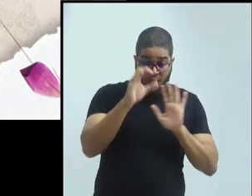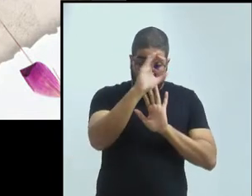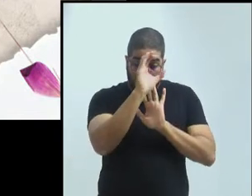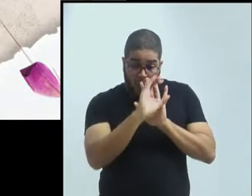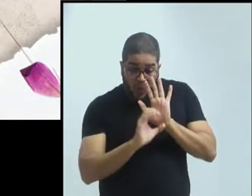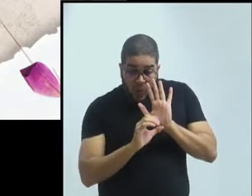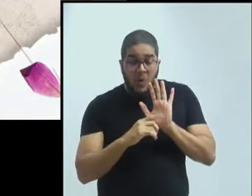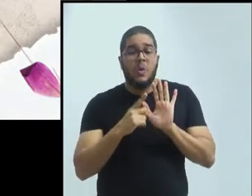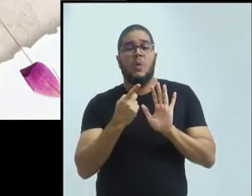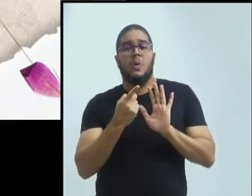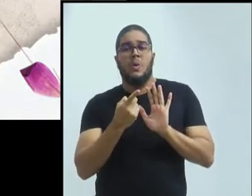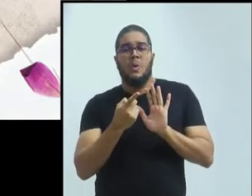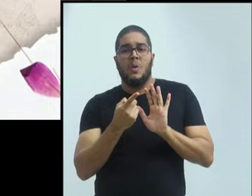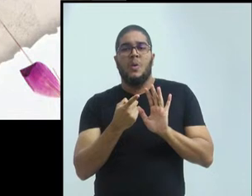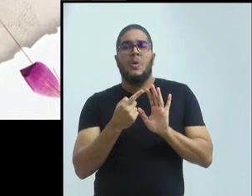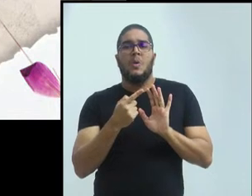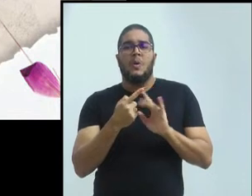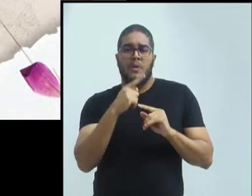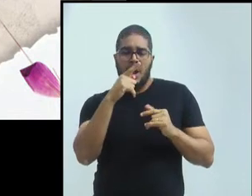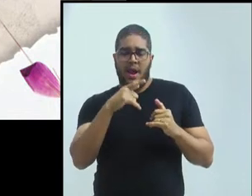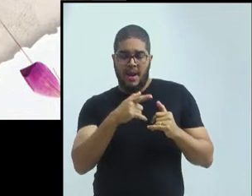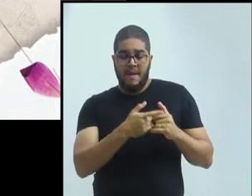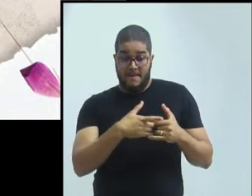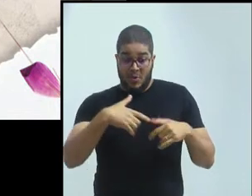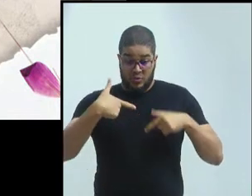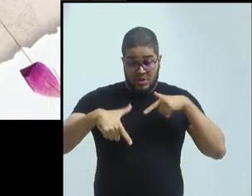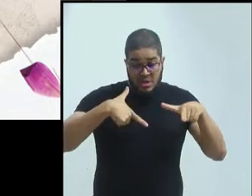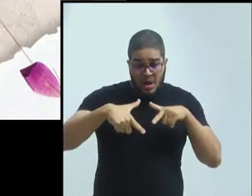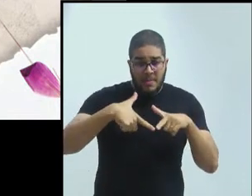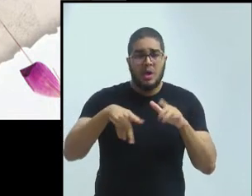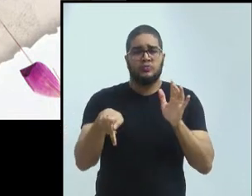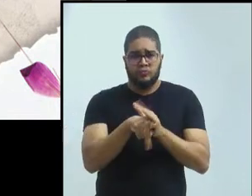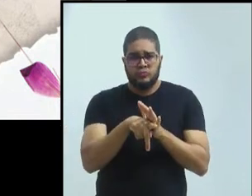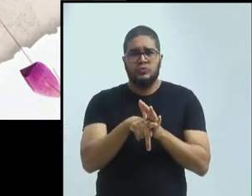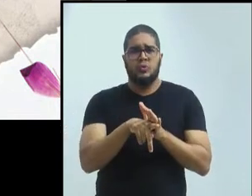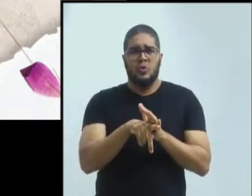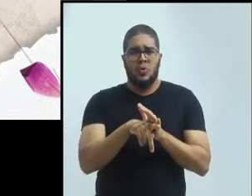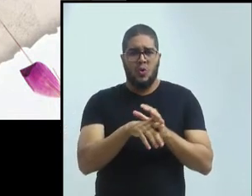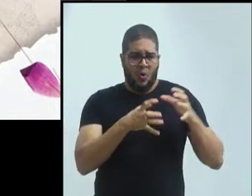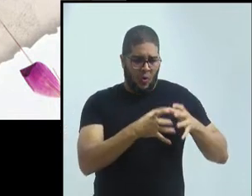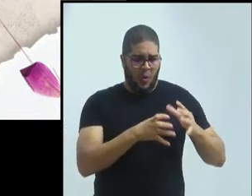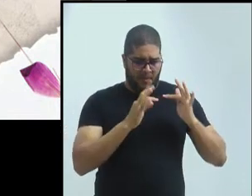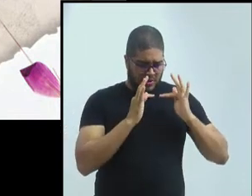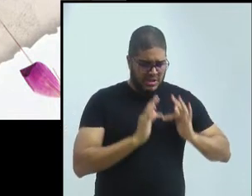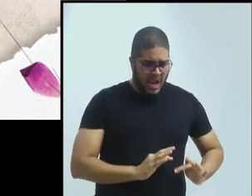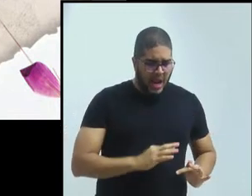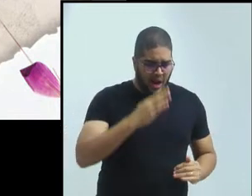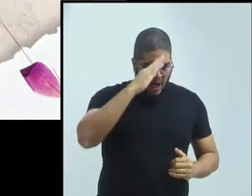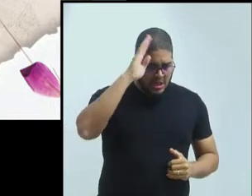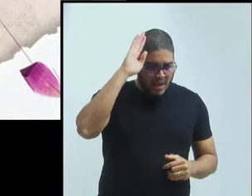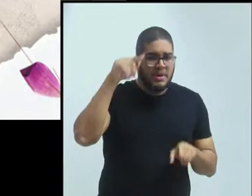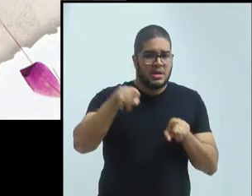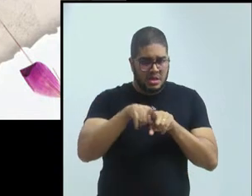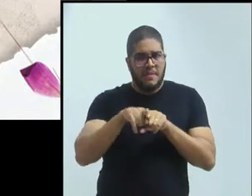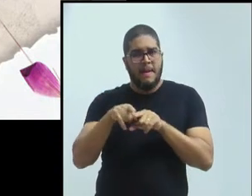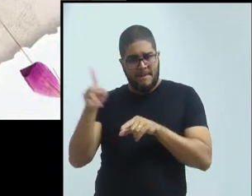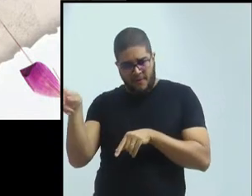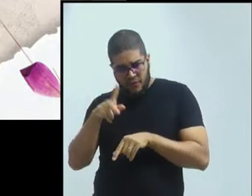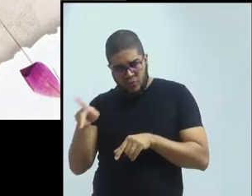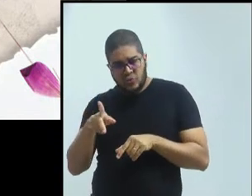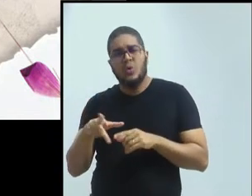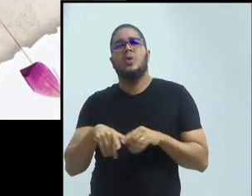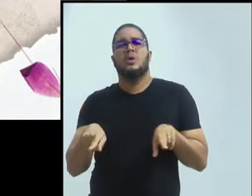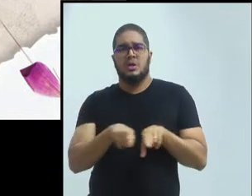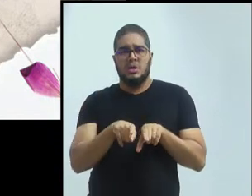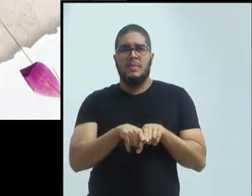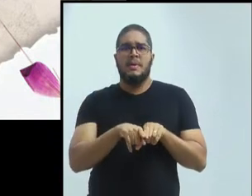profissional do corpo acadêmico e da equipe administrativa, de desenvolvimento da mobilidade acadêmica, com a finalidade